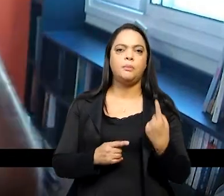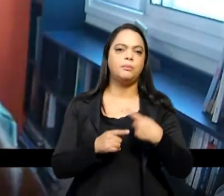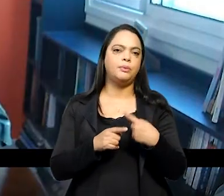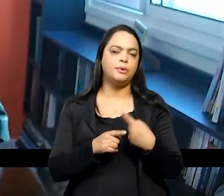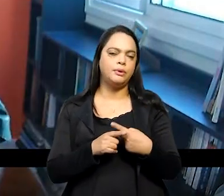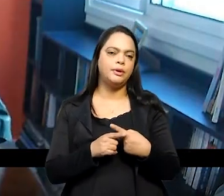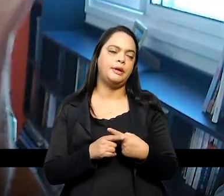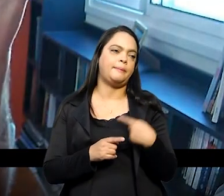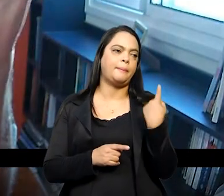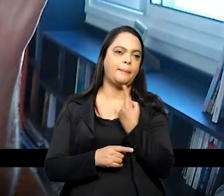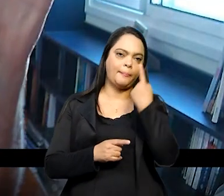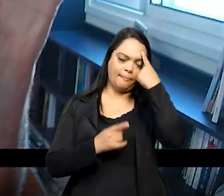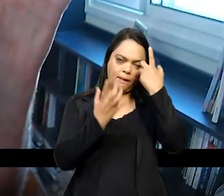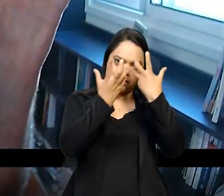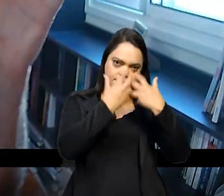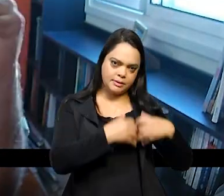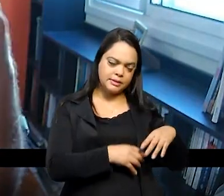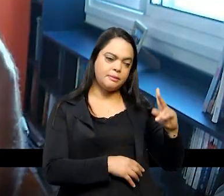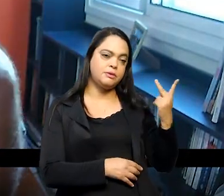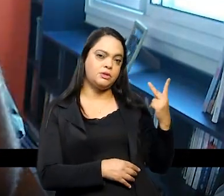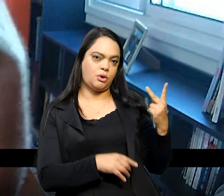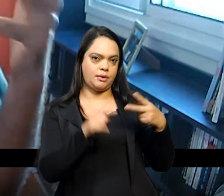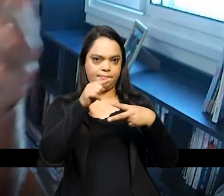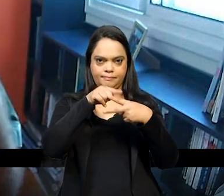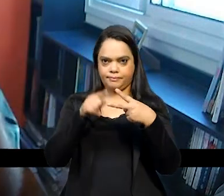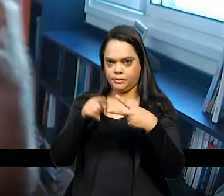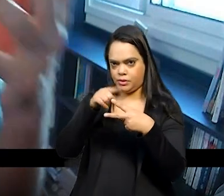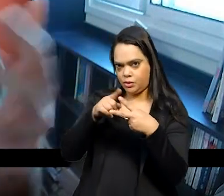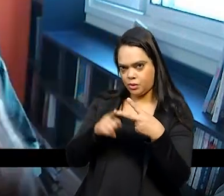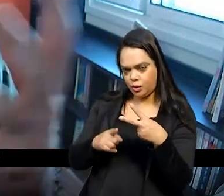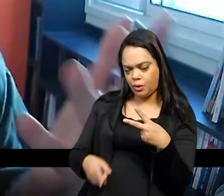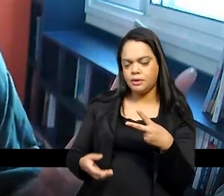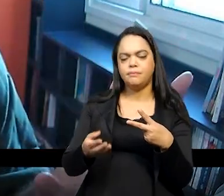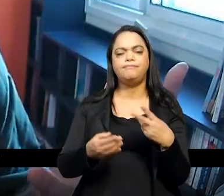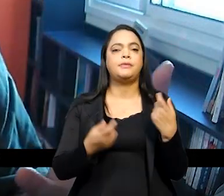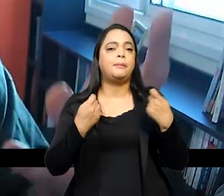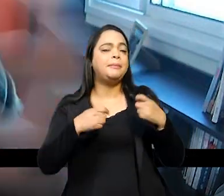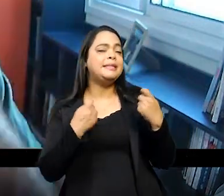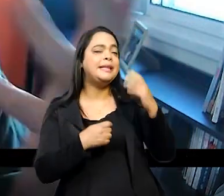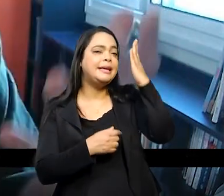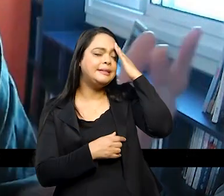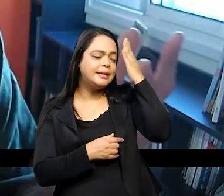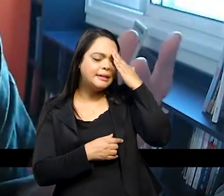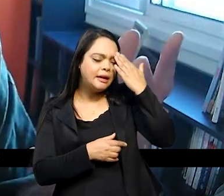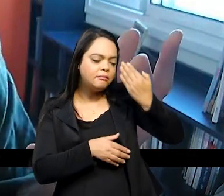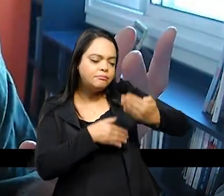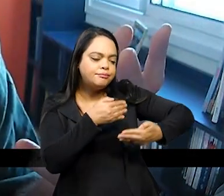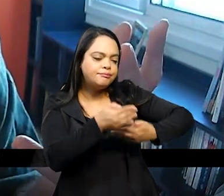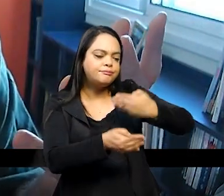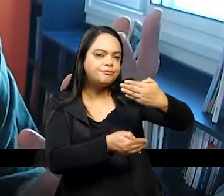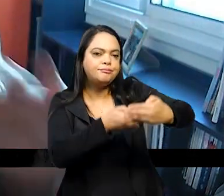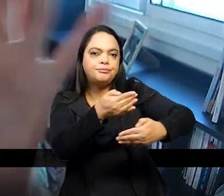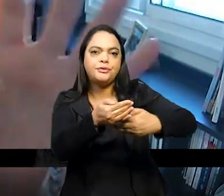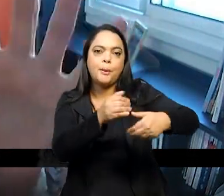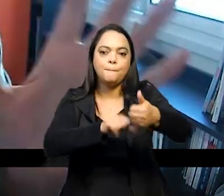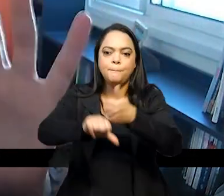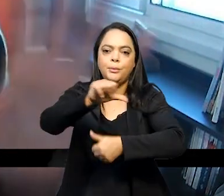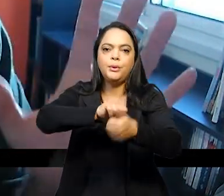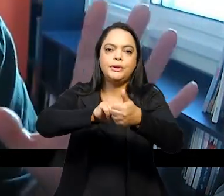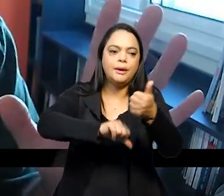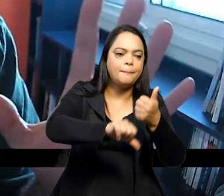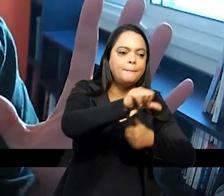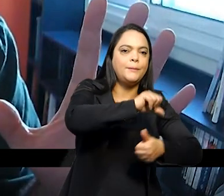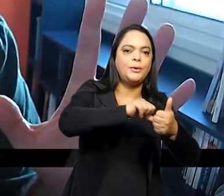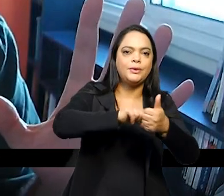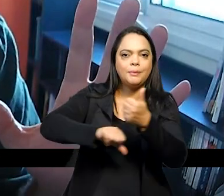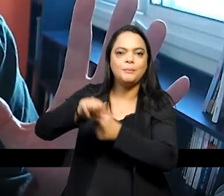historicamente em dois sentidos para entender que todas as coisas mudam com o tempo de acordo com o espaço pronto isso é